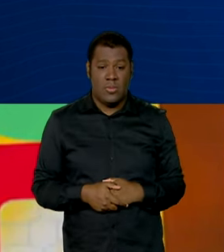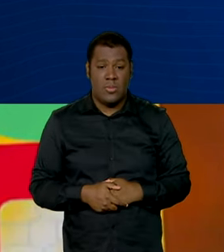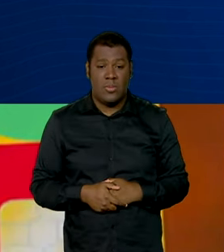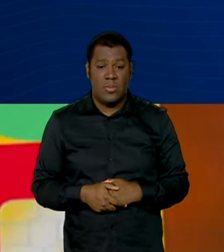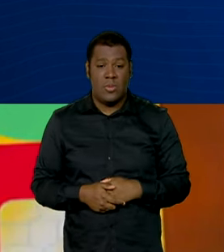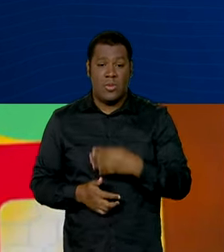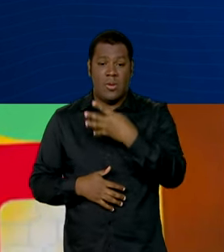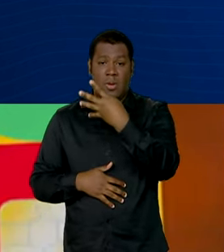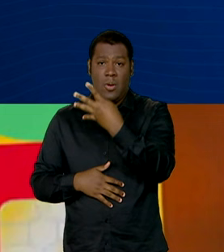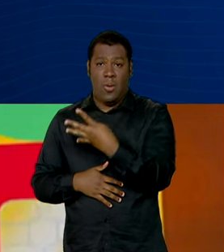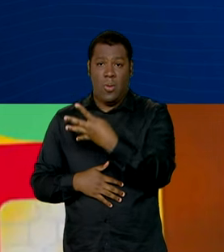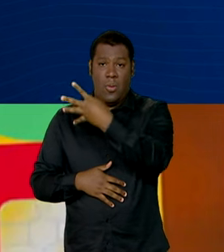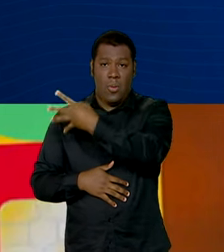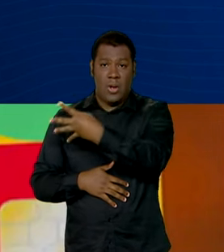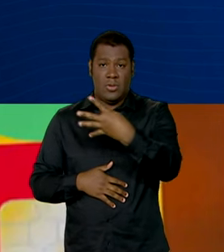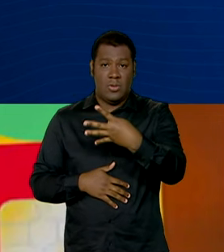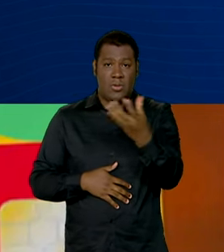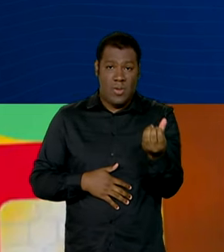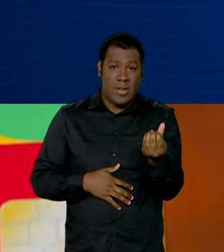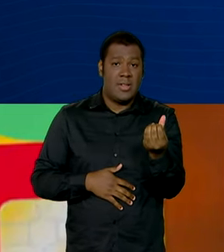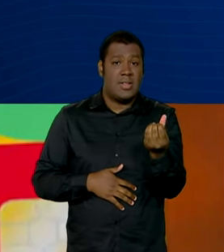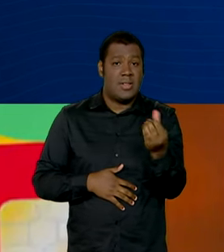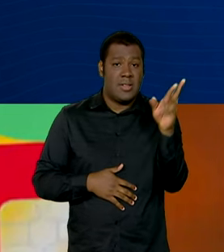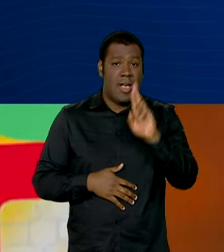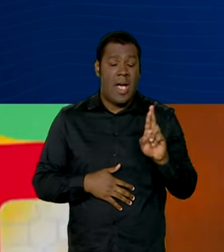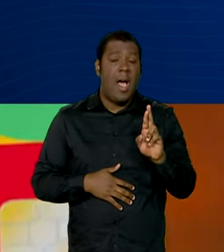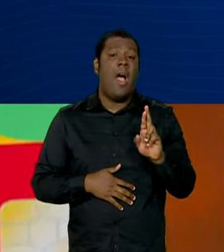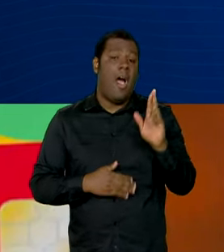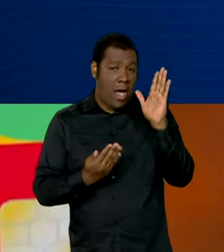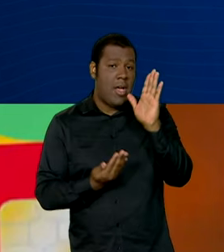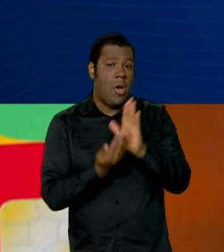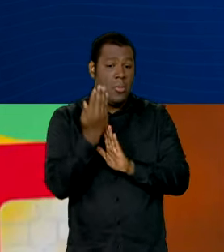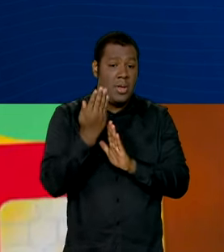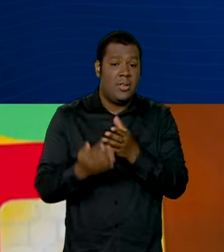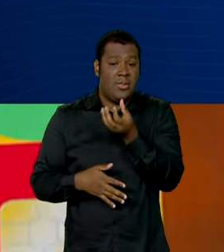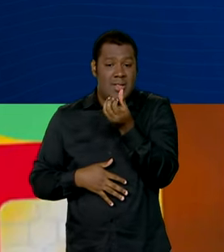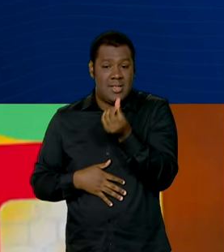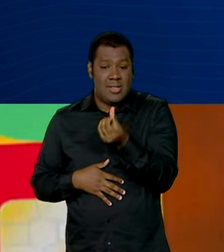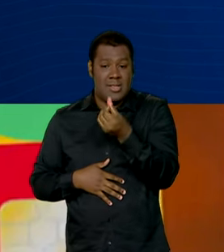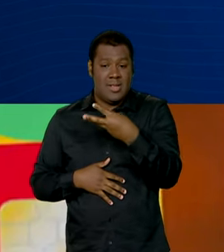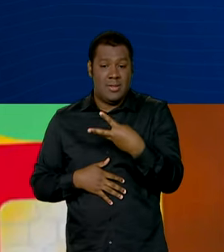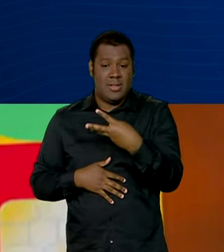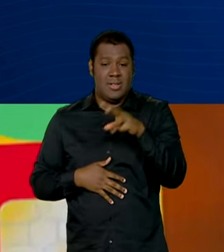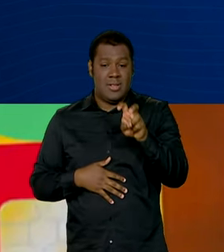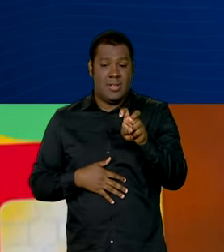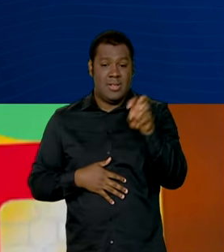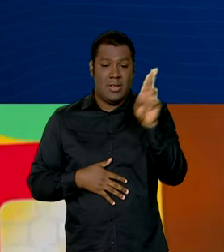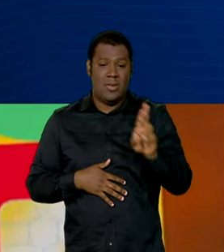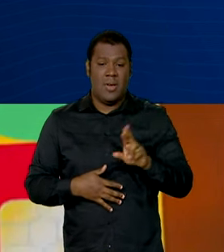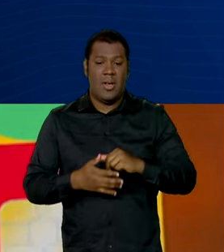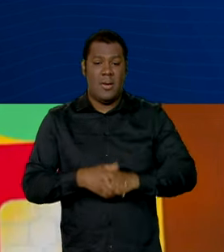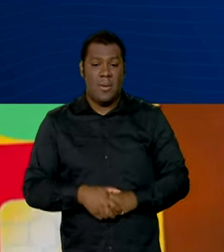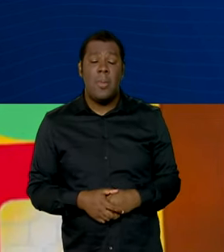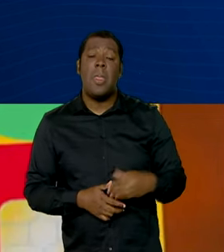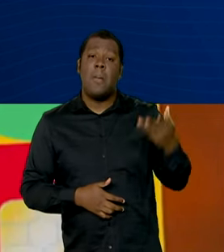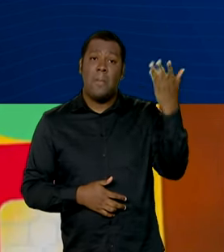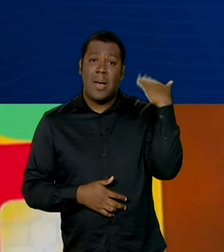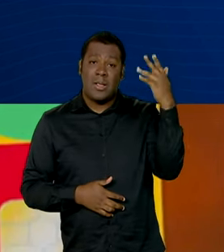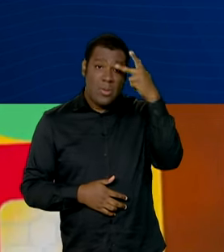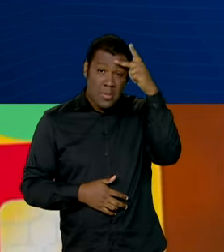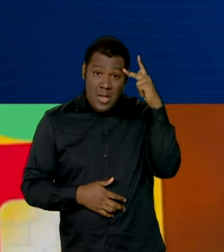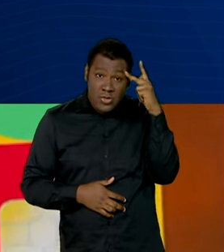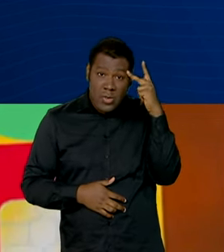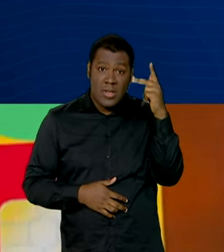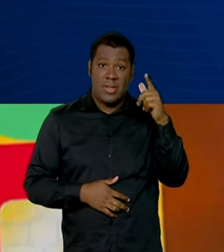446,00 para R 635,00, entre aqueles que não recebiam benefício,